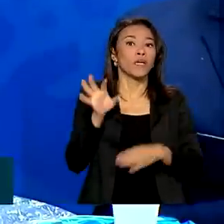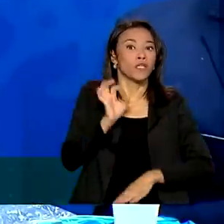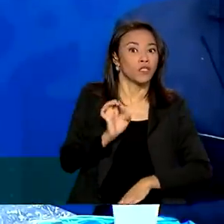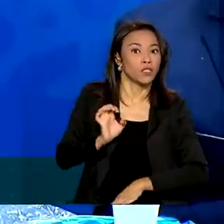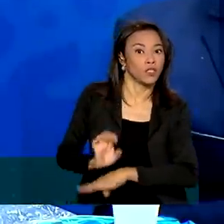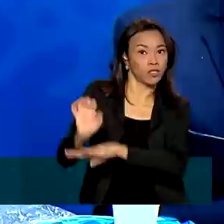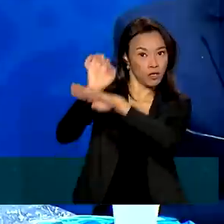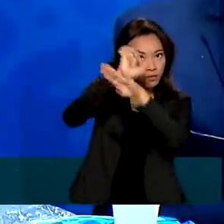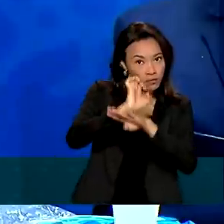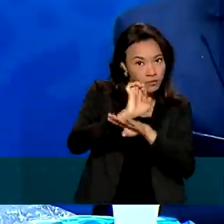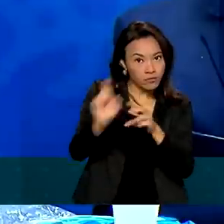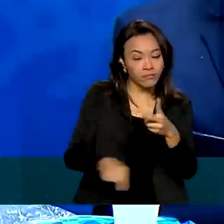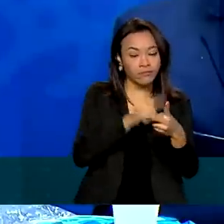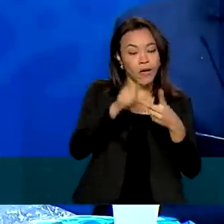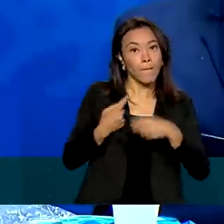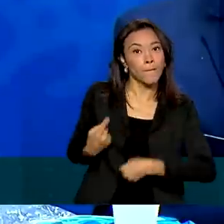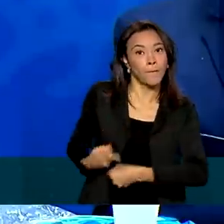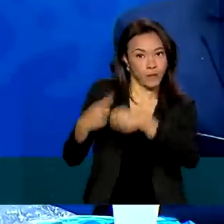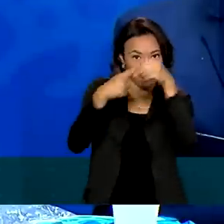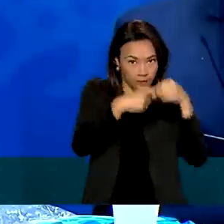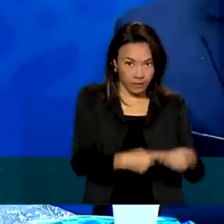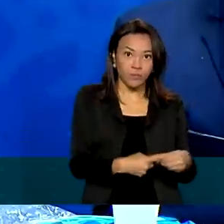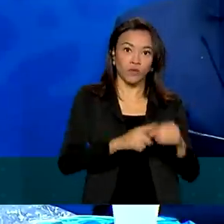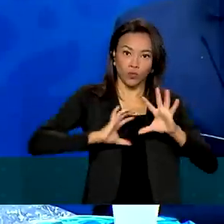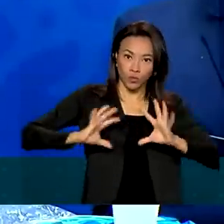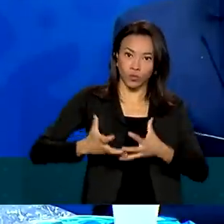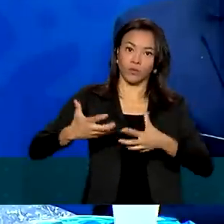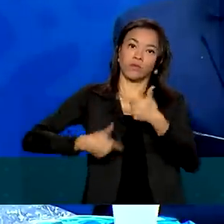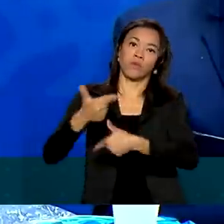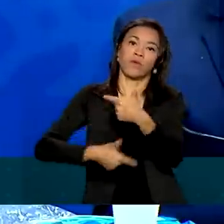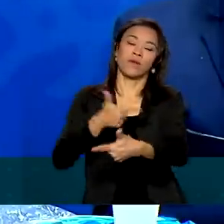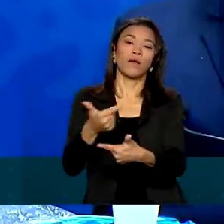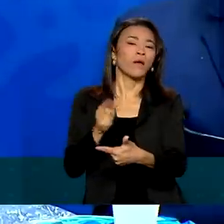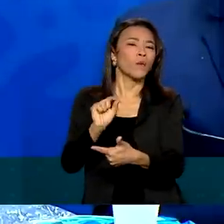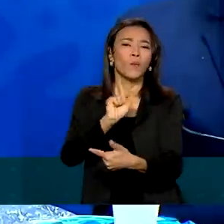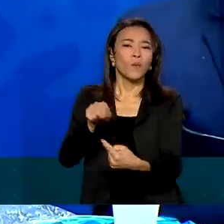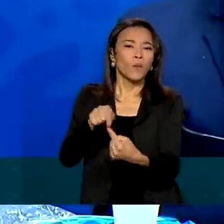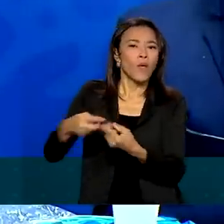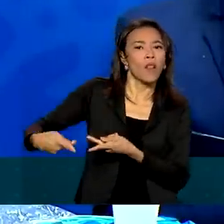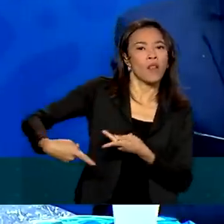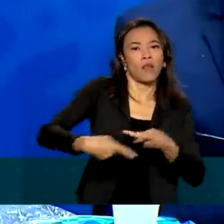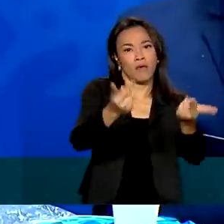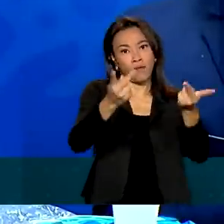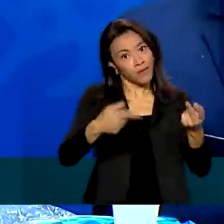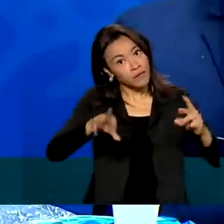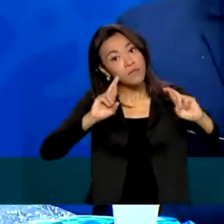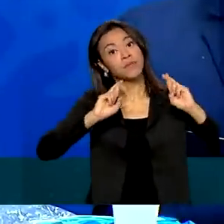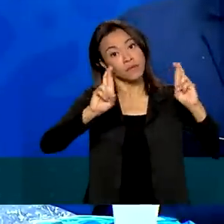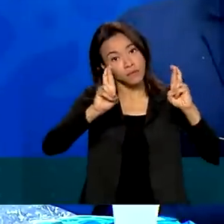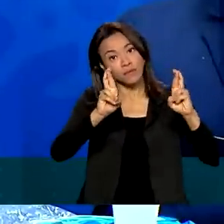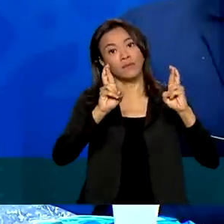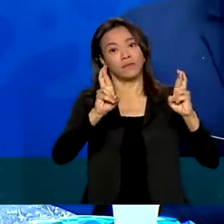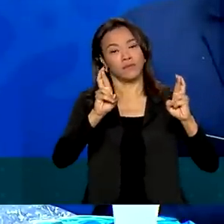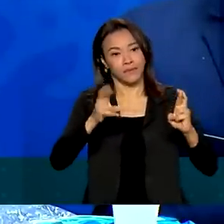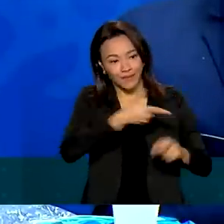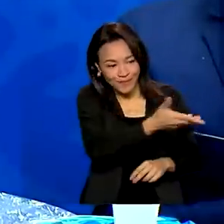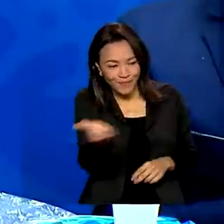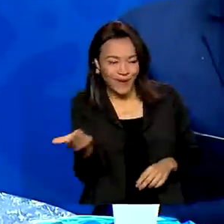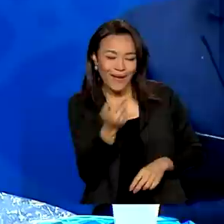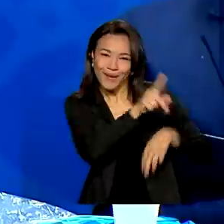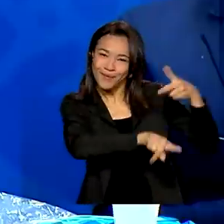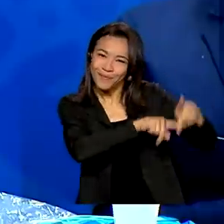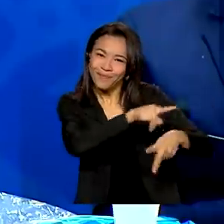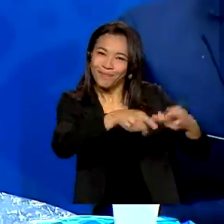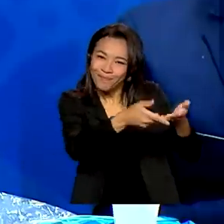e com os municípios para levar essa esperança para a população